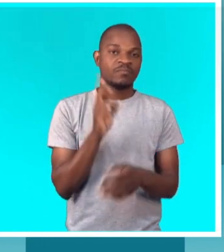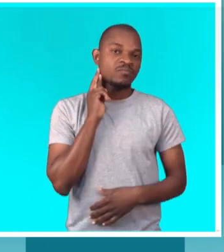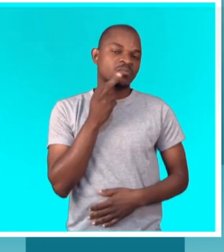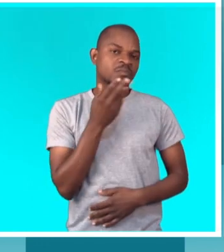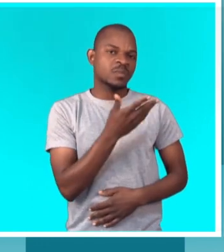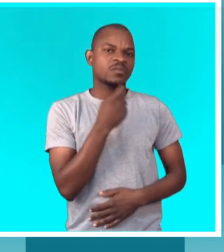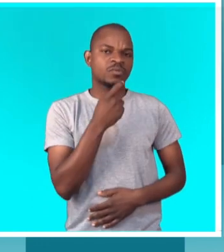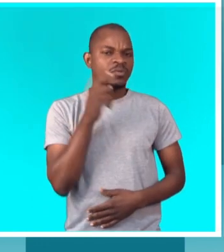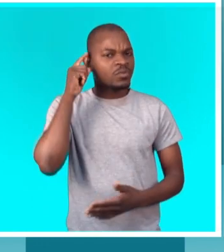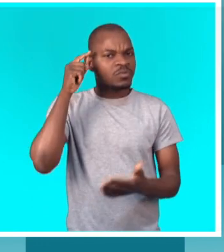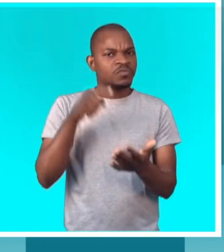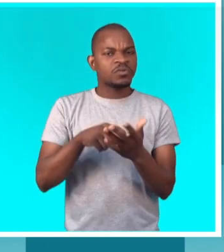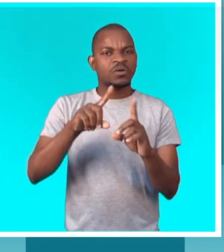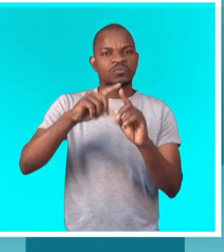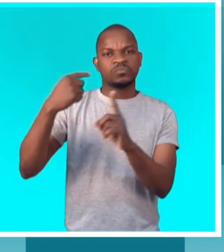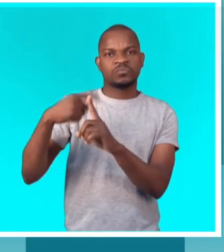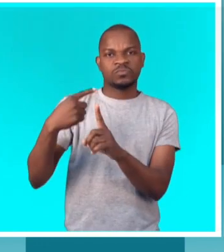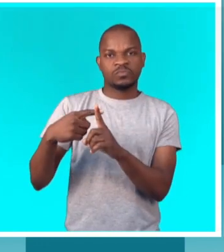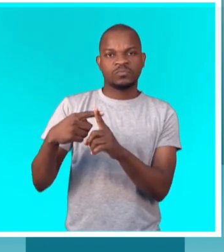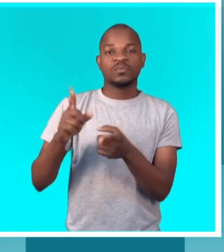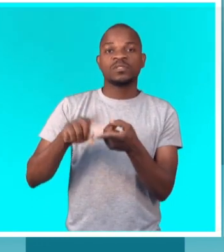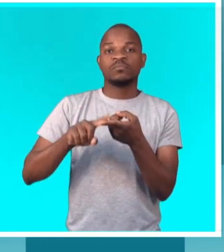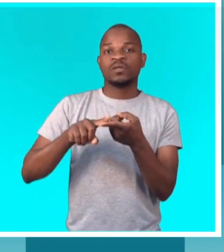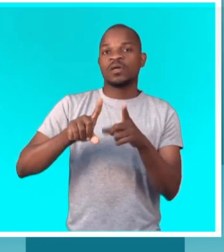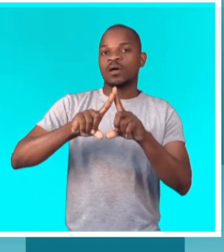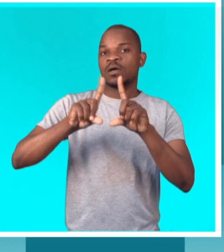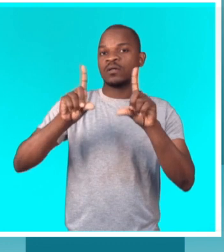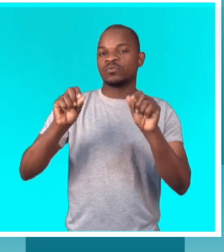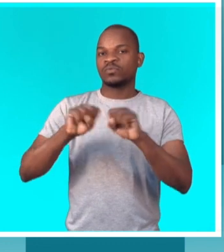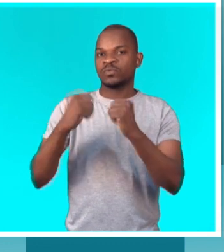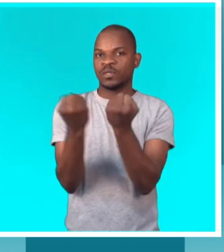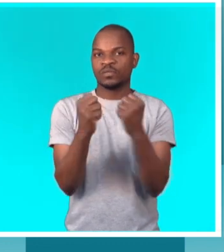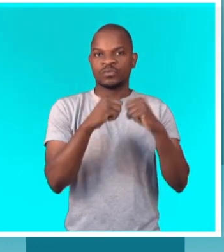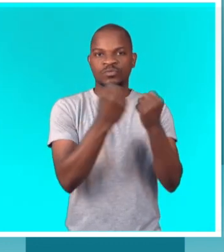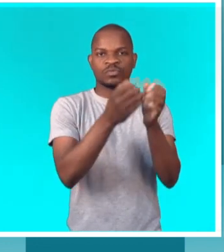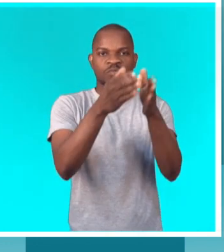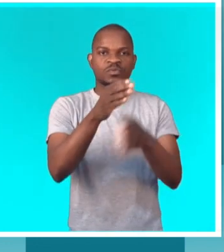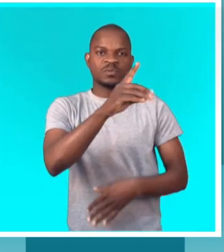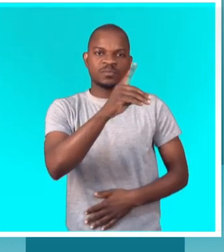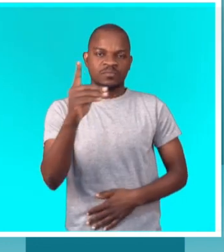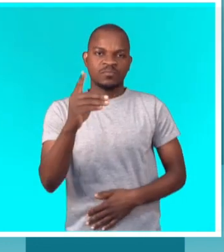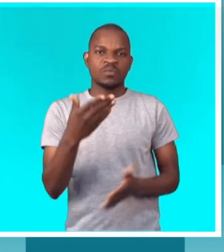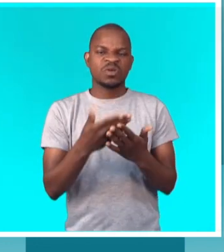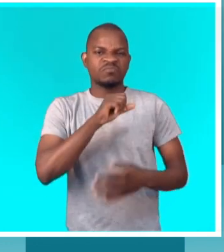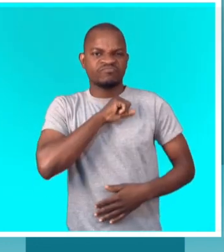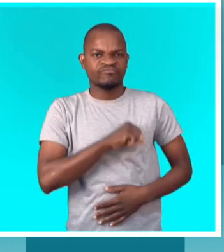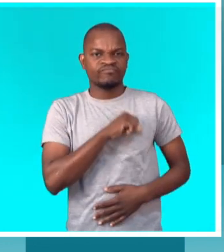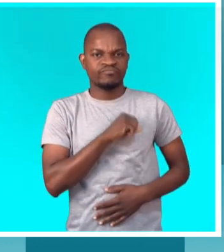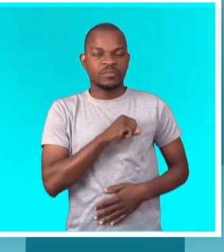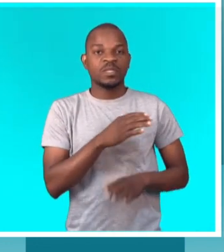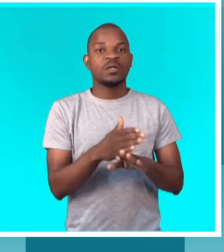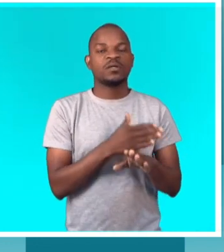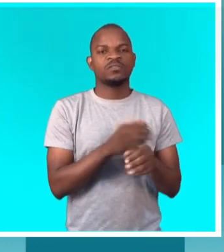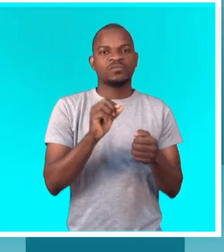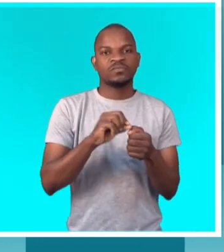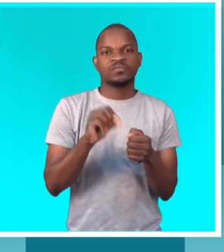Significa muito isto para o movimento das pessoas com deficiência. Porque é um esforço adicionado que